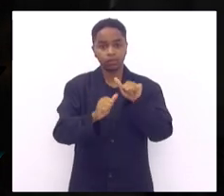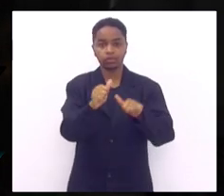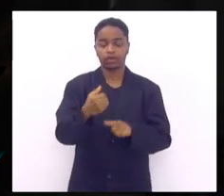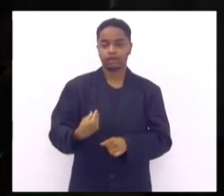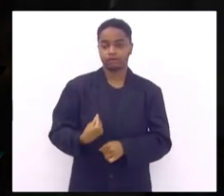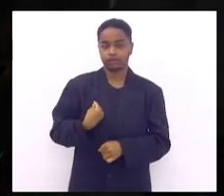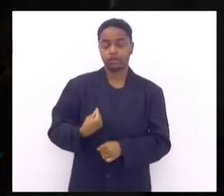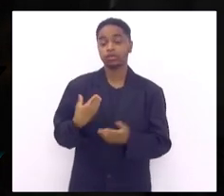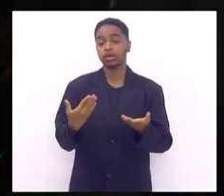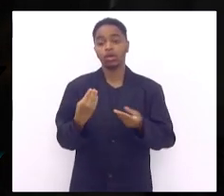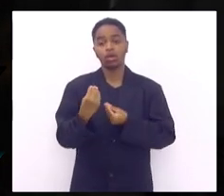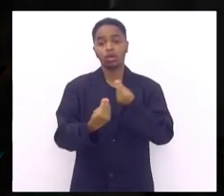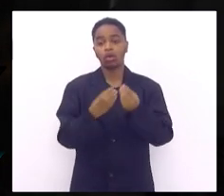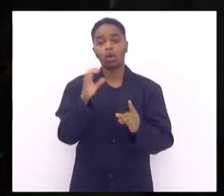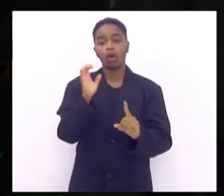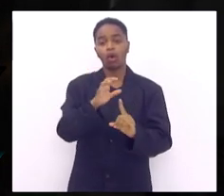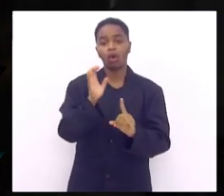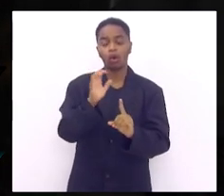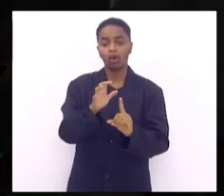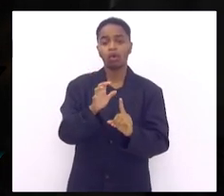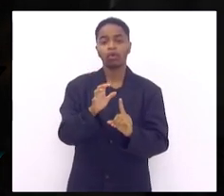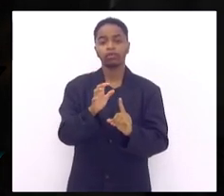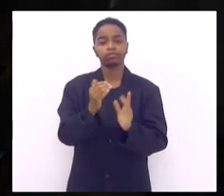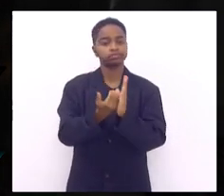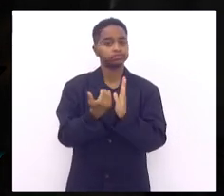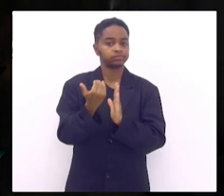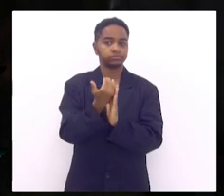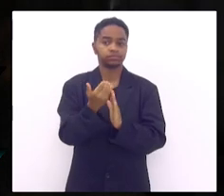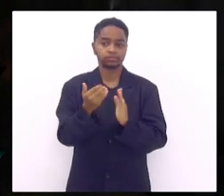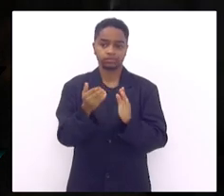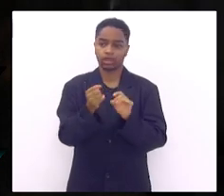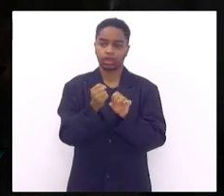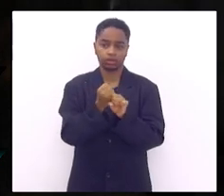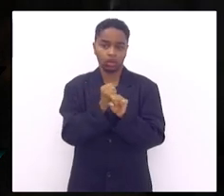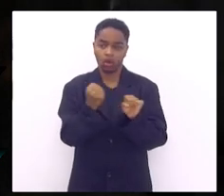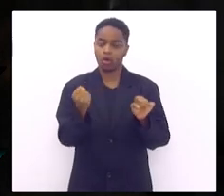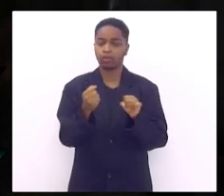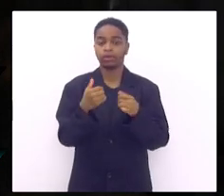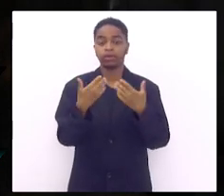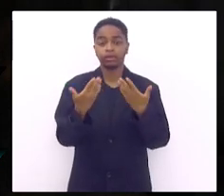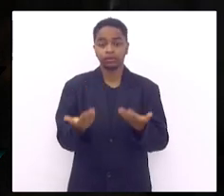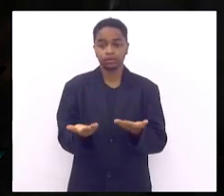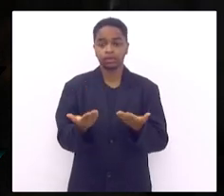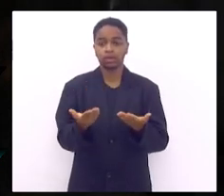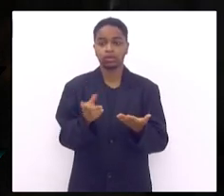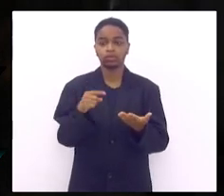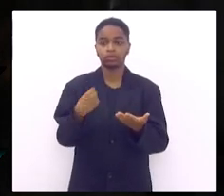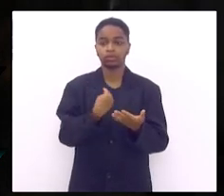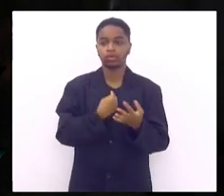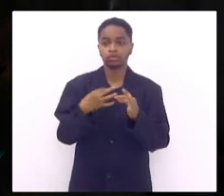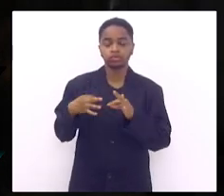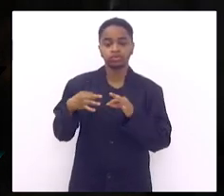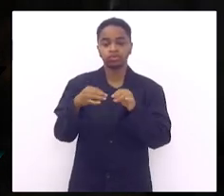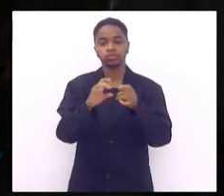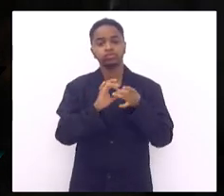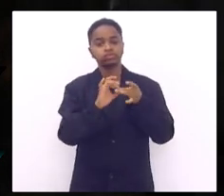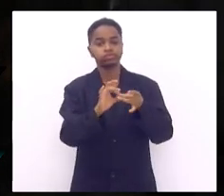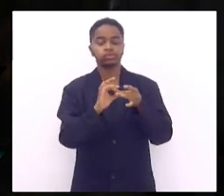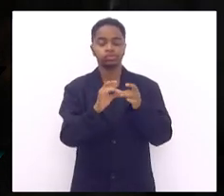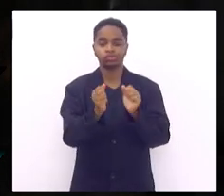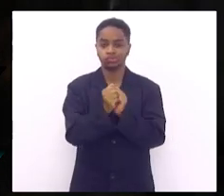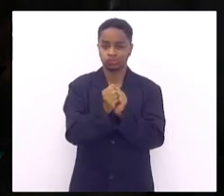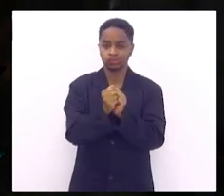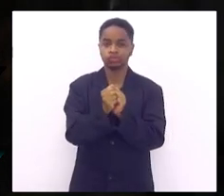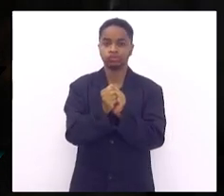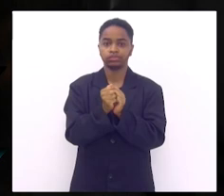impacto disso é imenso enorme então estamos todos juntos nessa corrente do bem